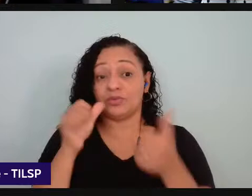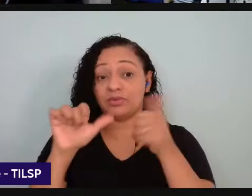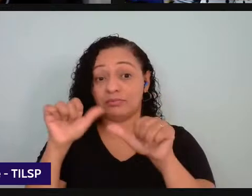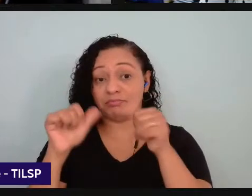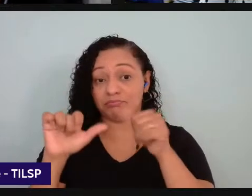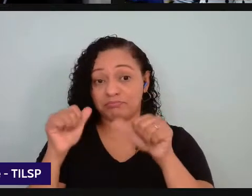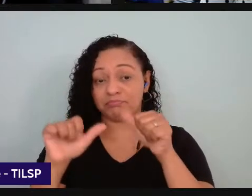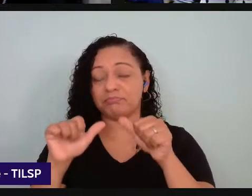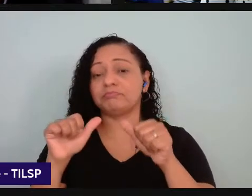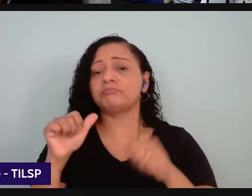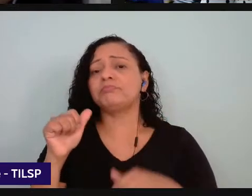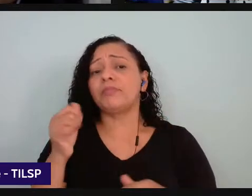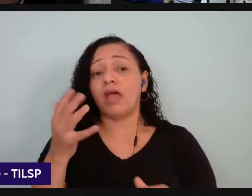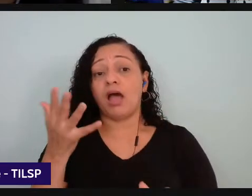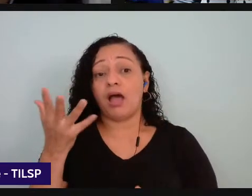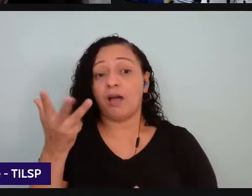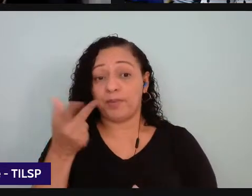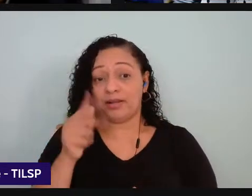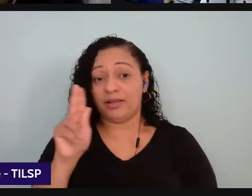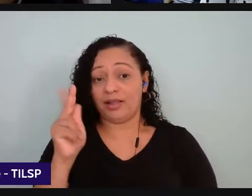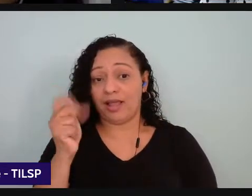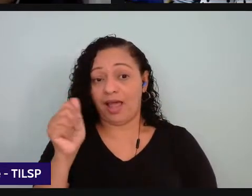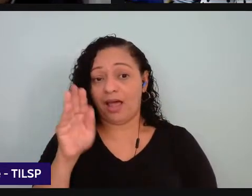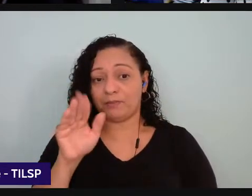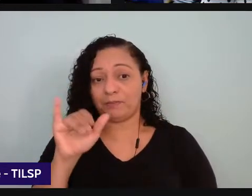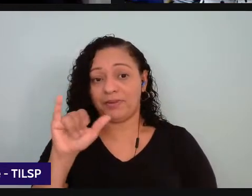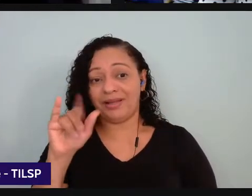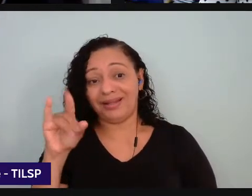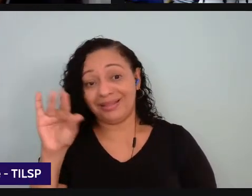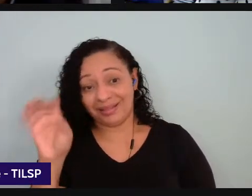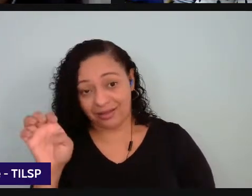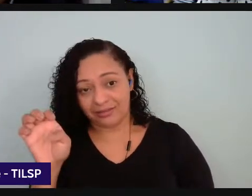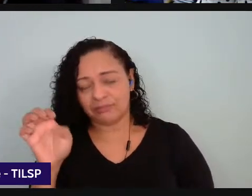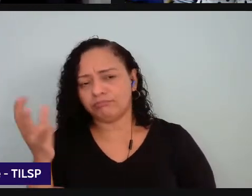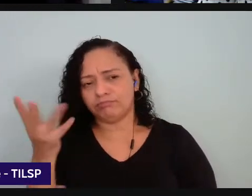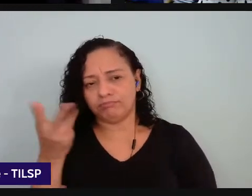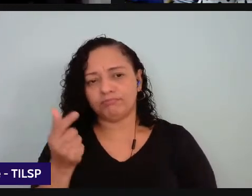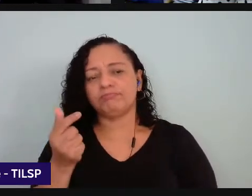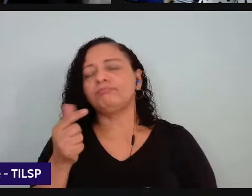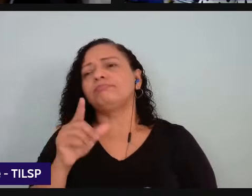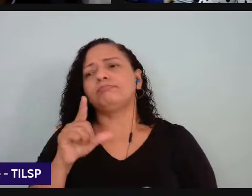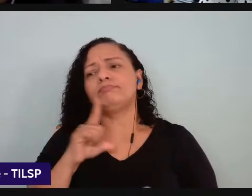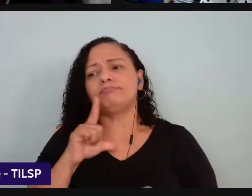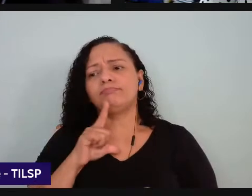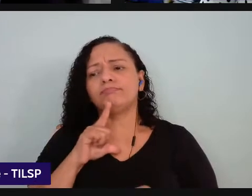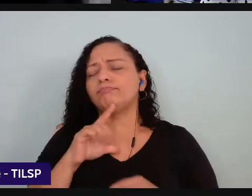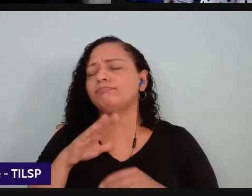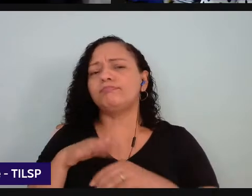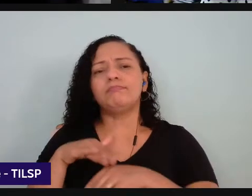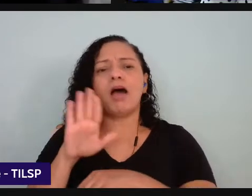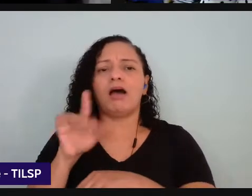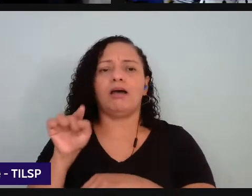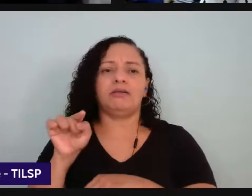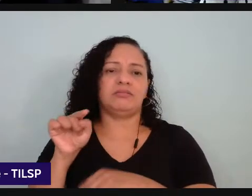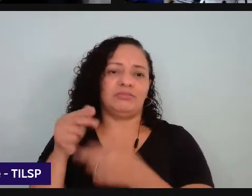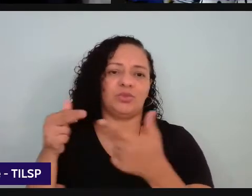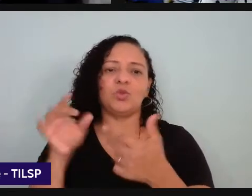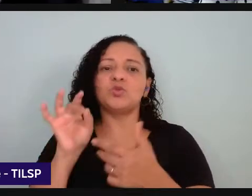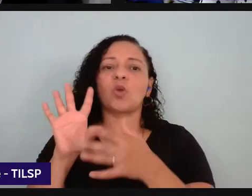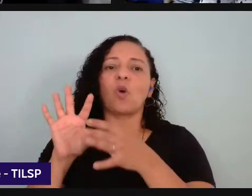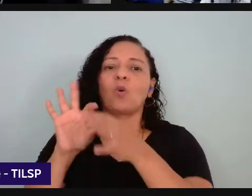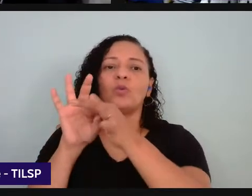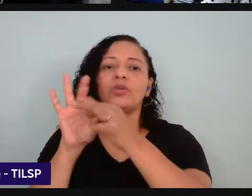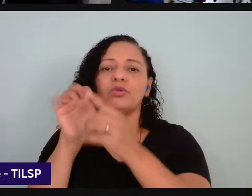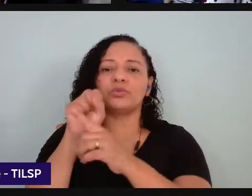habilidades elas perpassam elas saem dessa perspectiva mais do contexto sociocultural